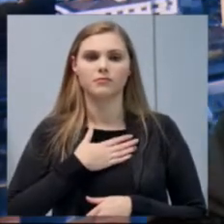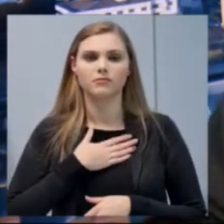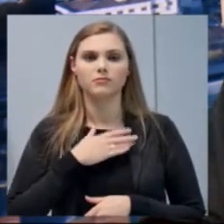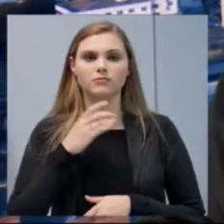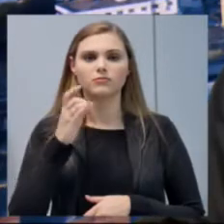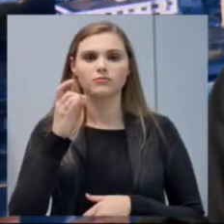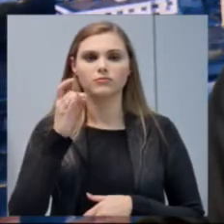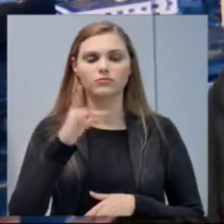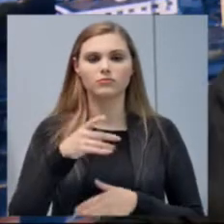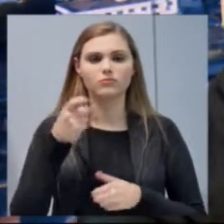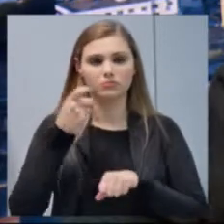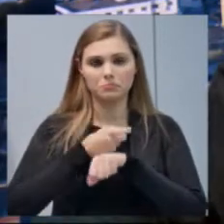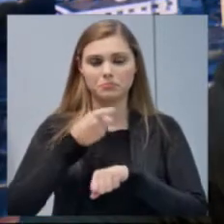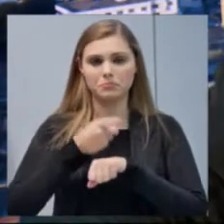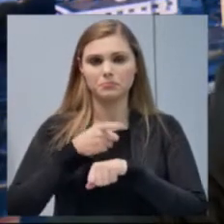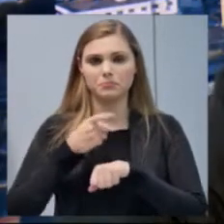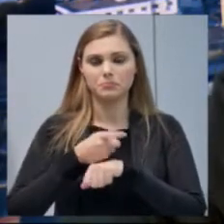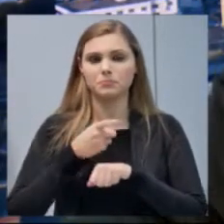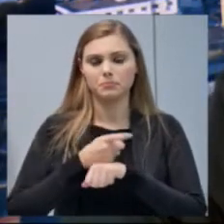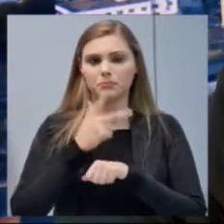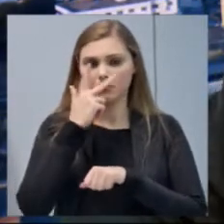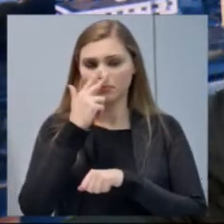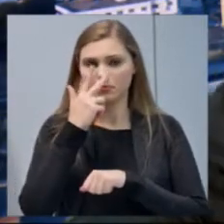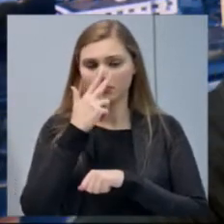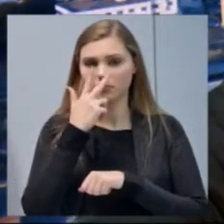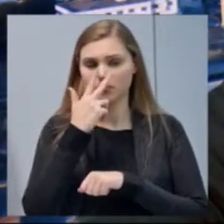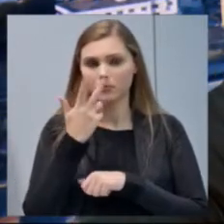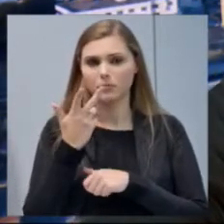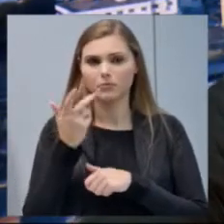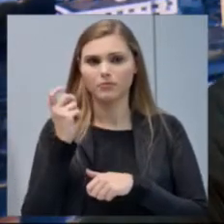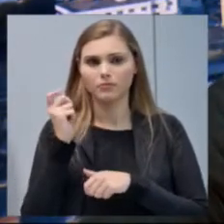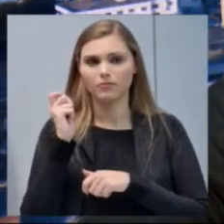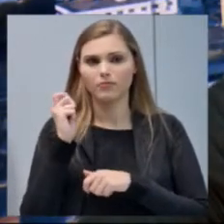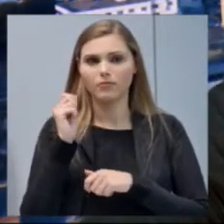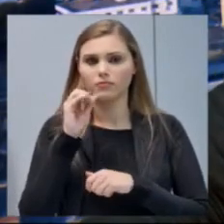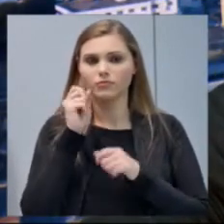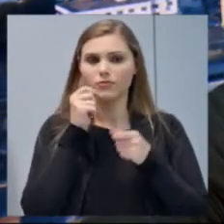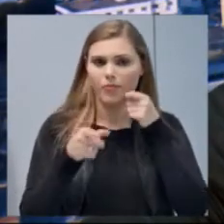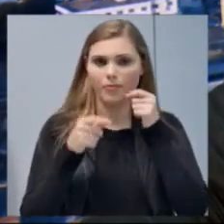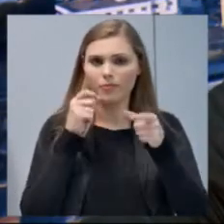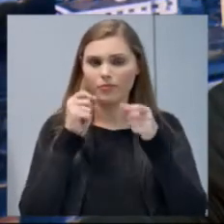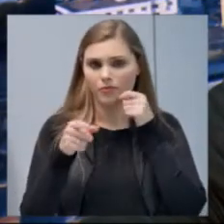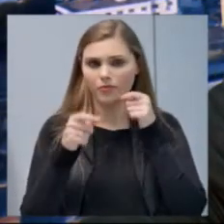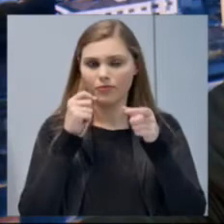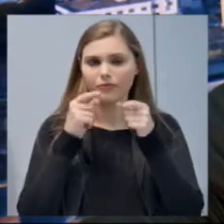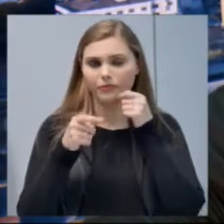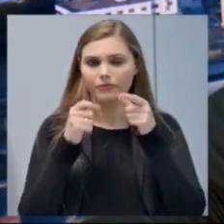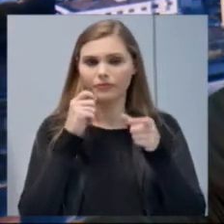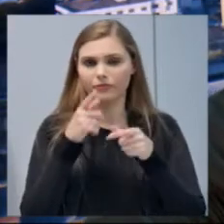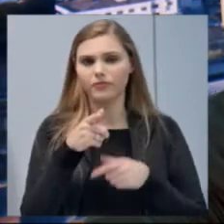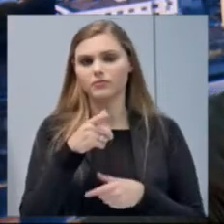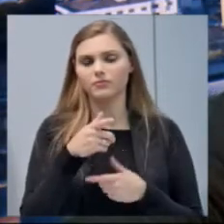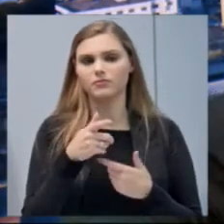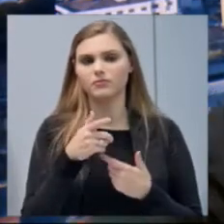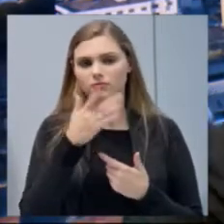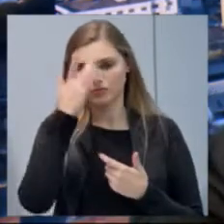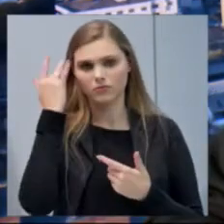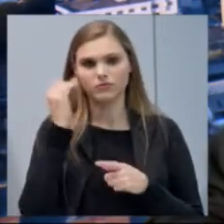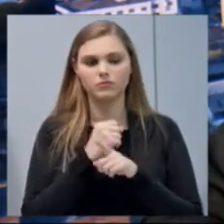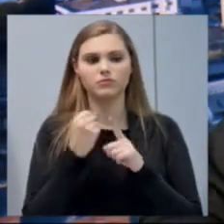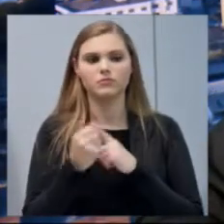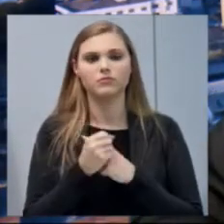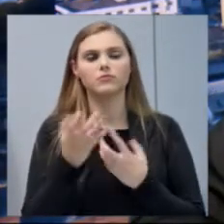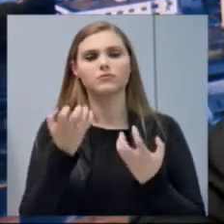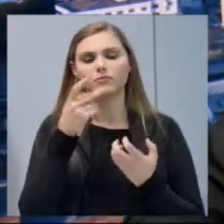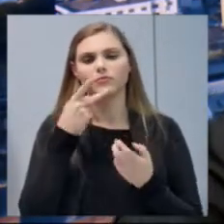atiram pedras ou só se atira pedra em árvore que tem fruto, em árvore que não tem fruto não se atira pedra. Quero